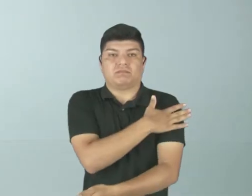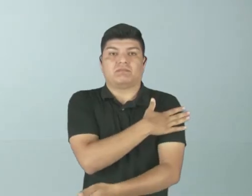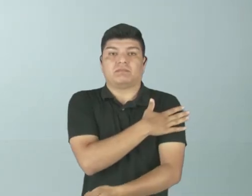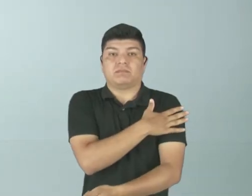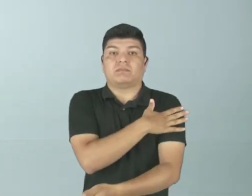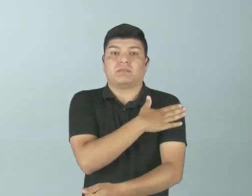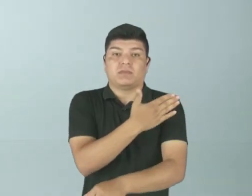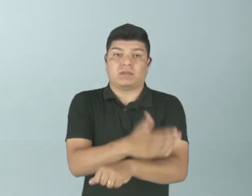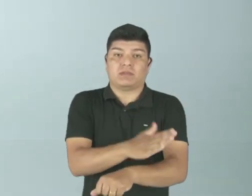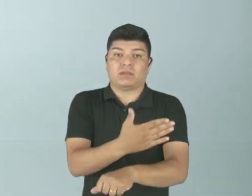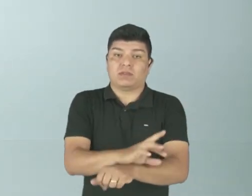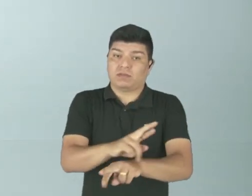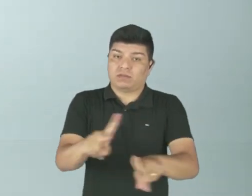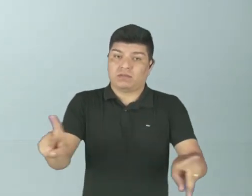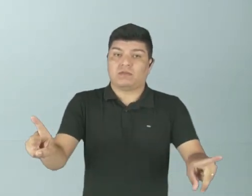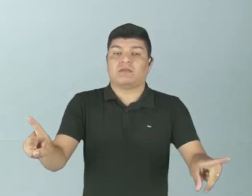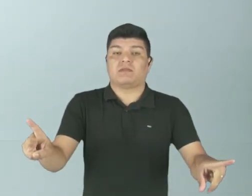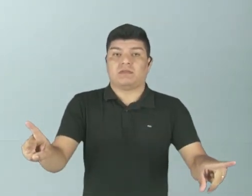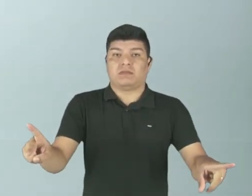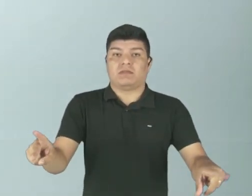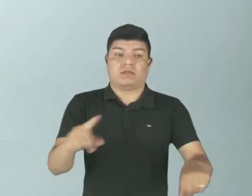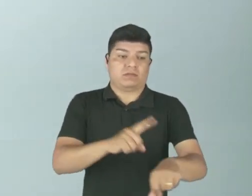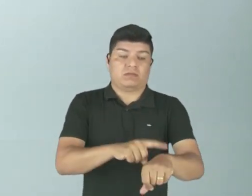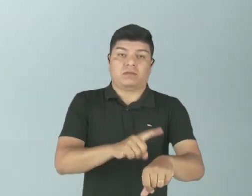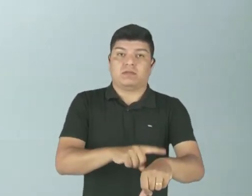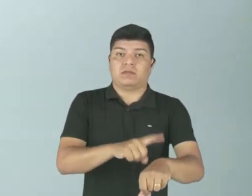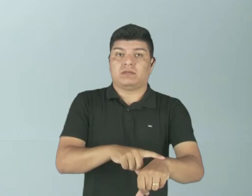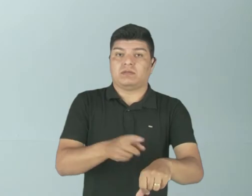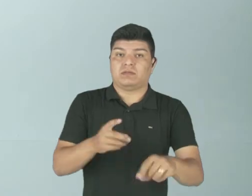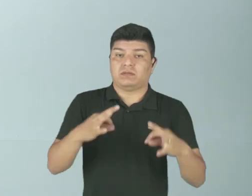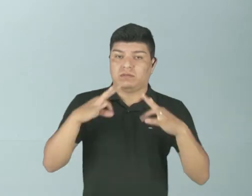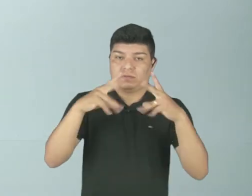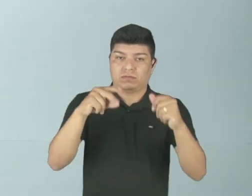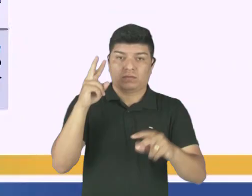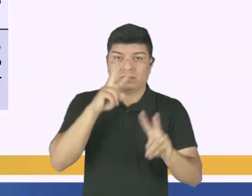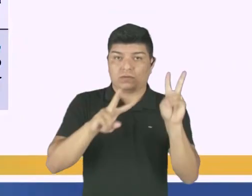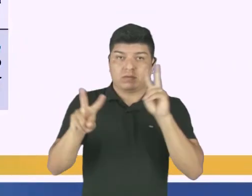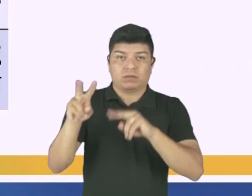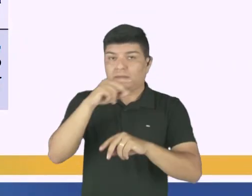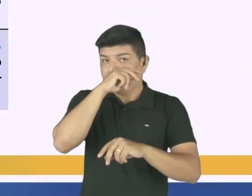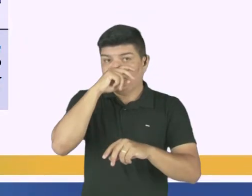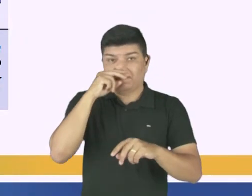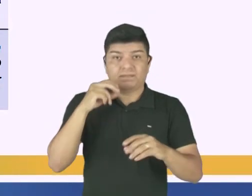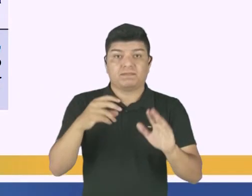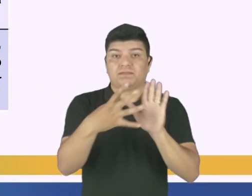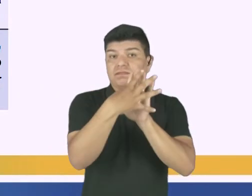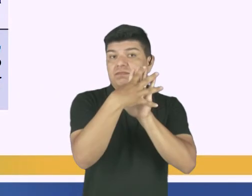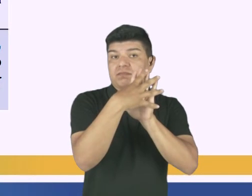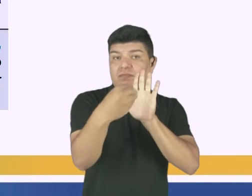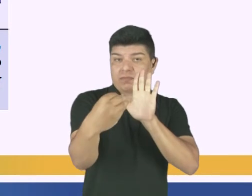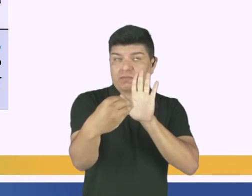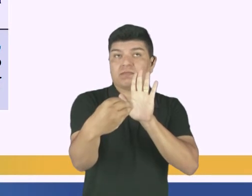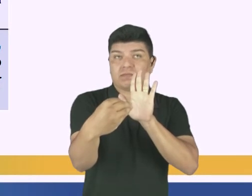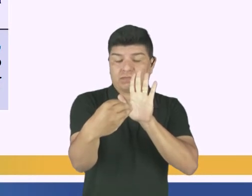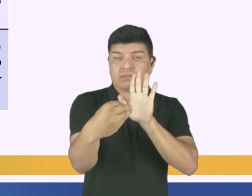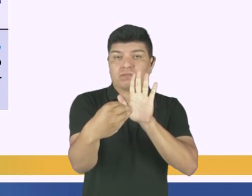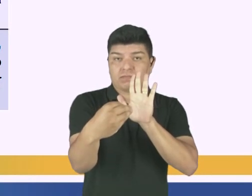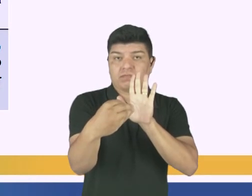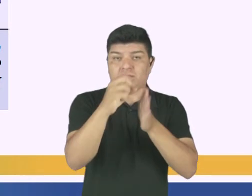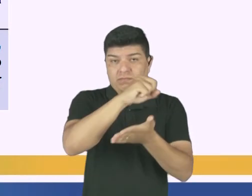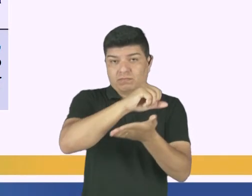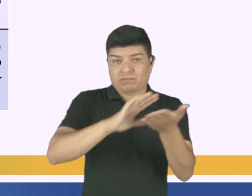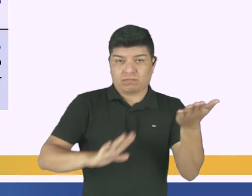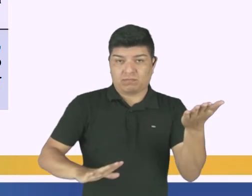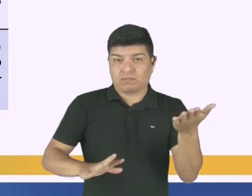tem que praticar algo contrário a isso. Não vai dar tempo a gente ver tudo, mas você vai plintar, tudo bem? Esse exercício